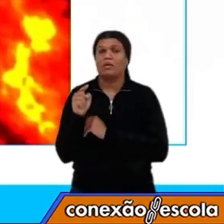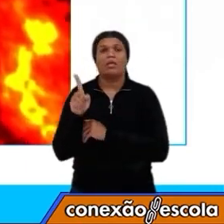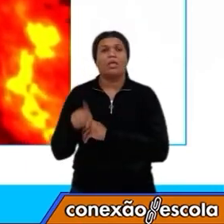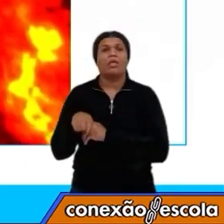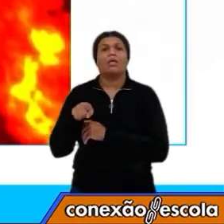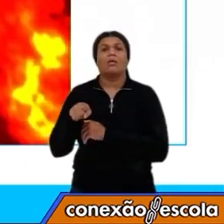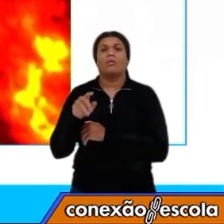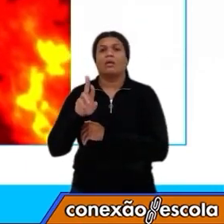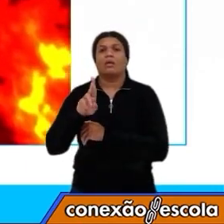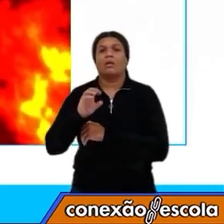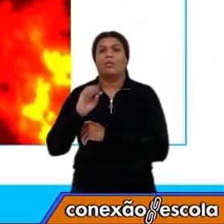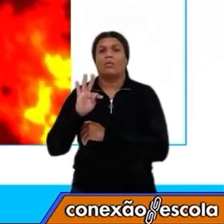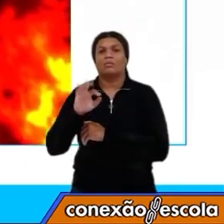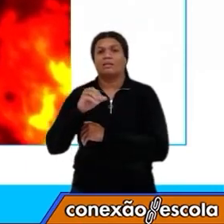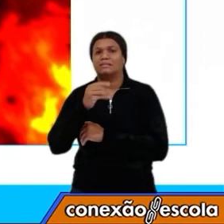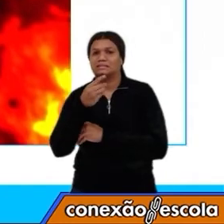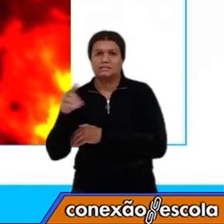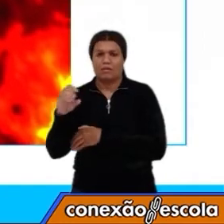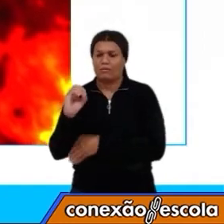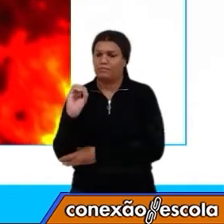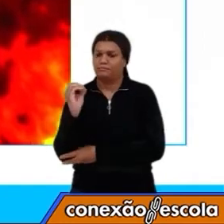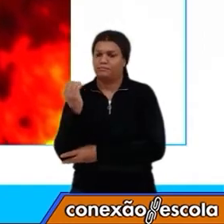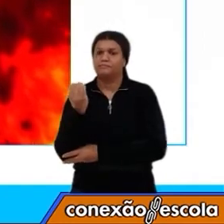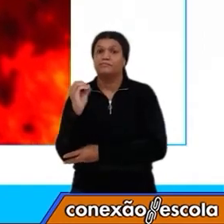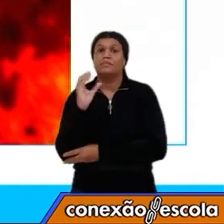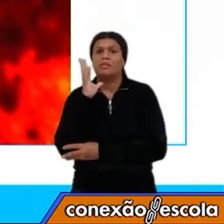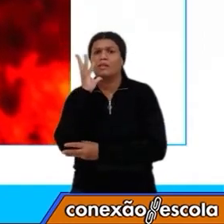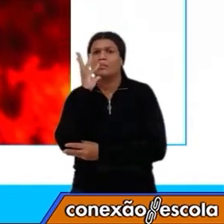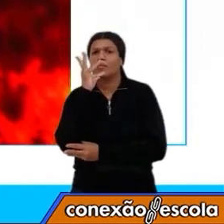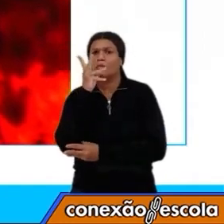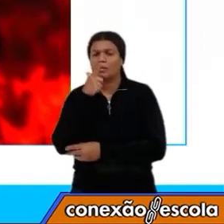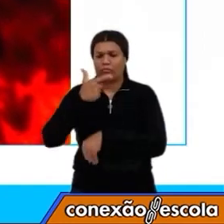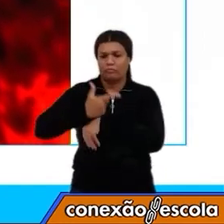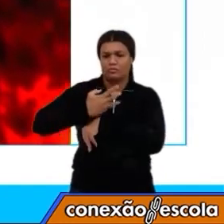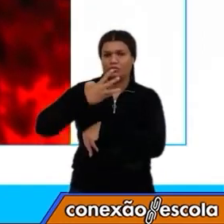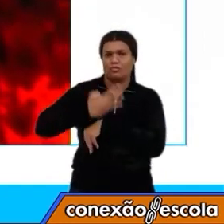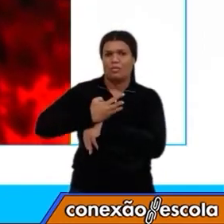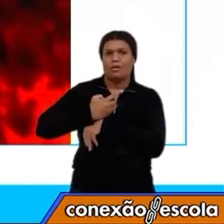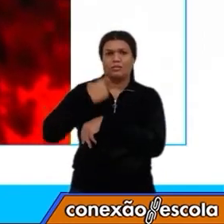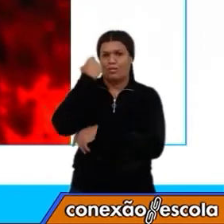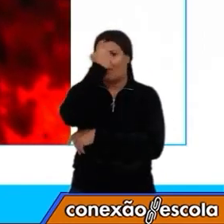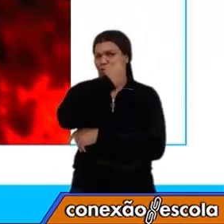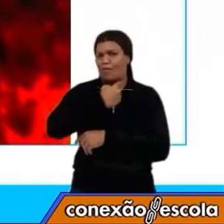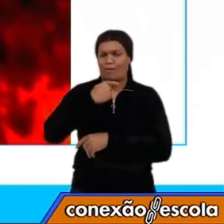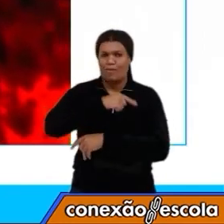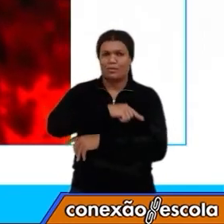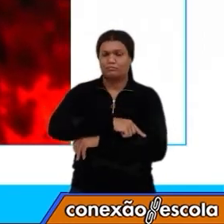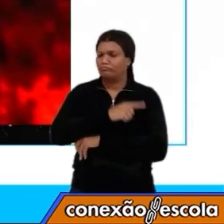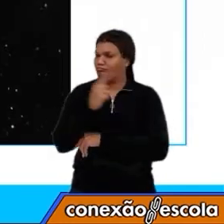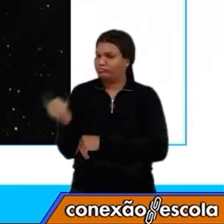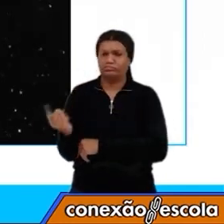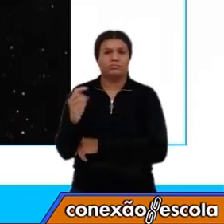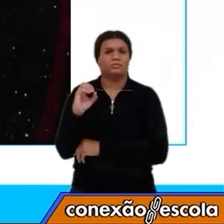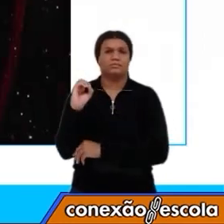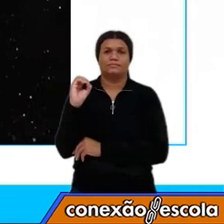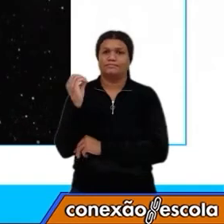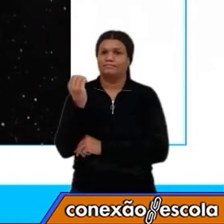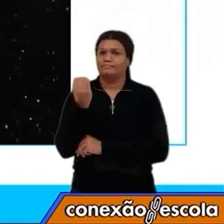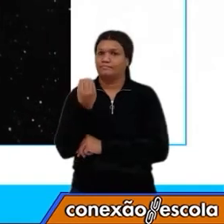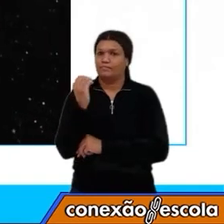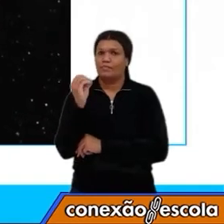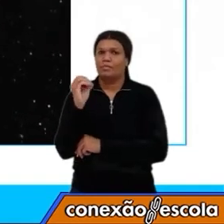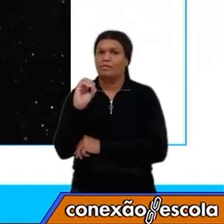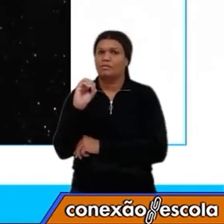movimento de rotação, que vai levar 24 horas e a maior consequência dela é